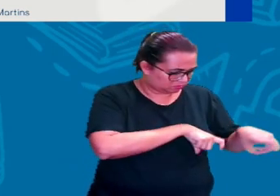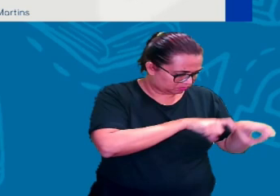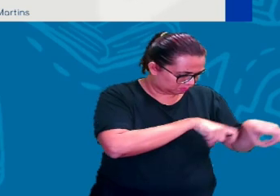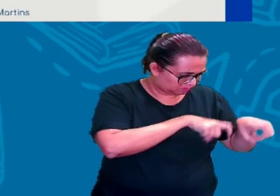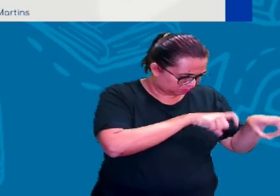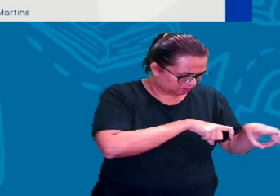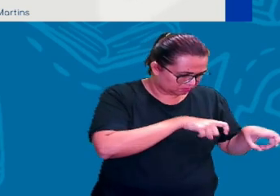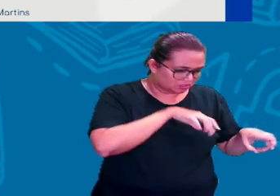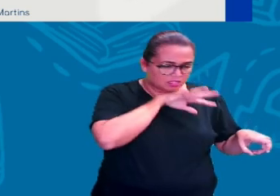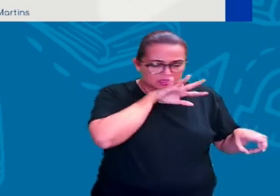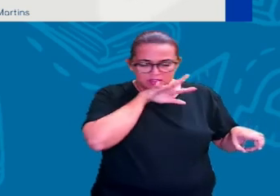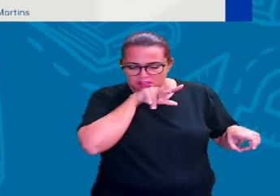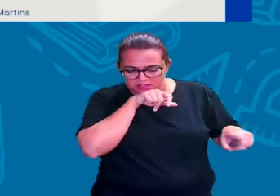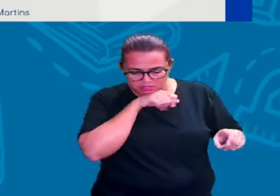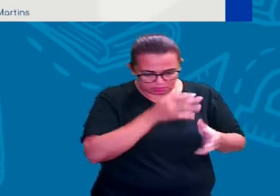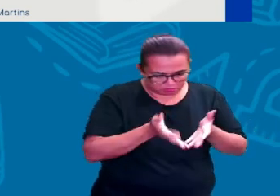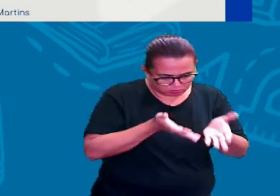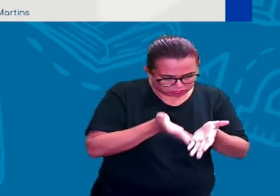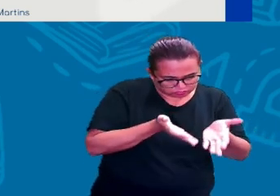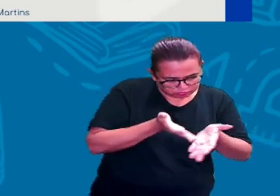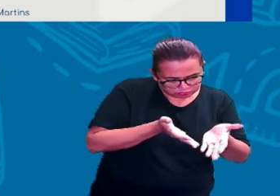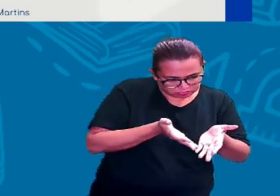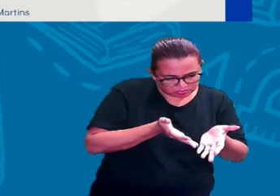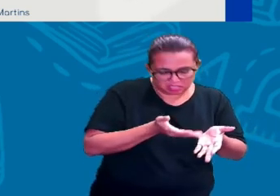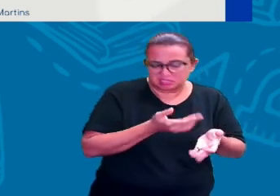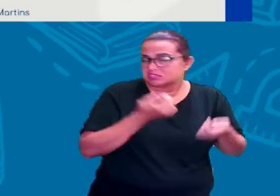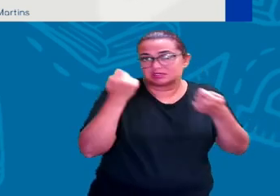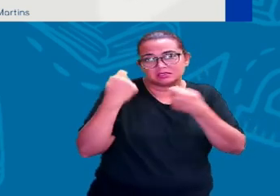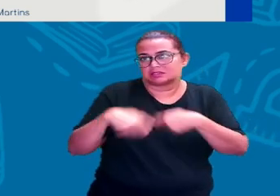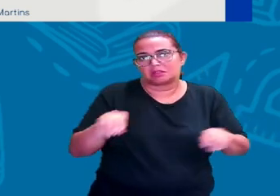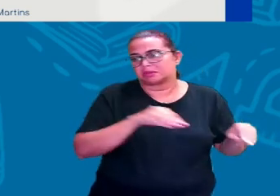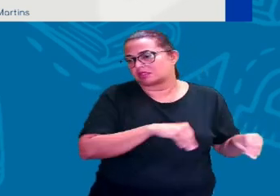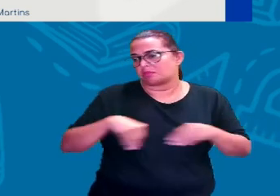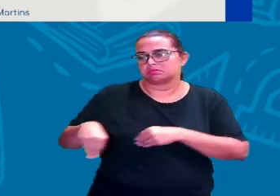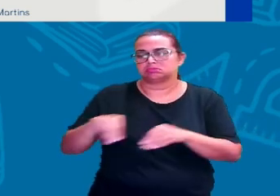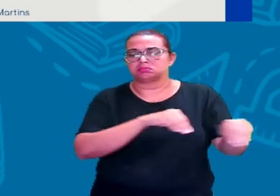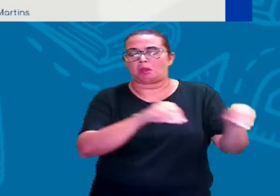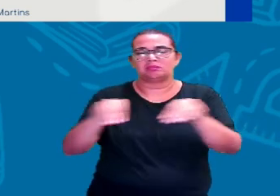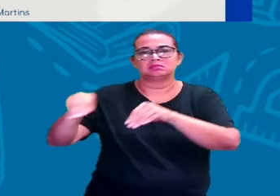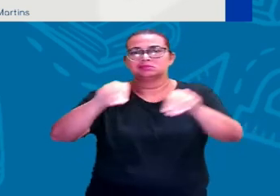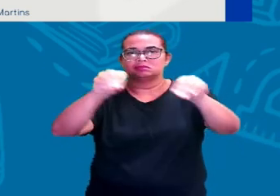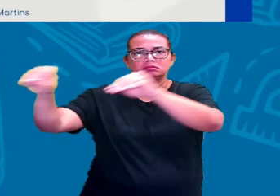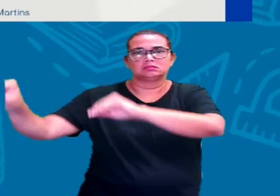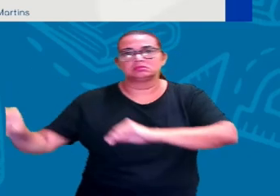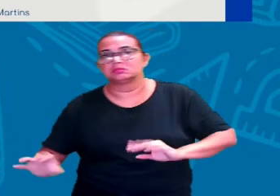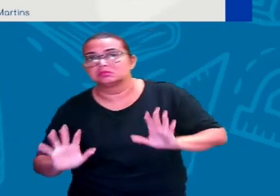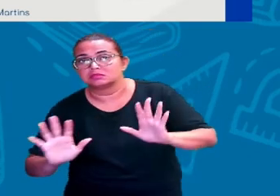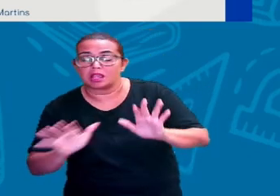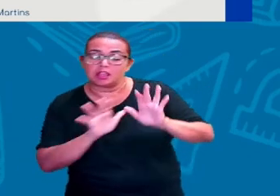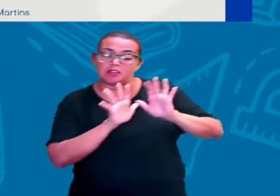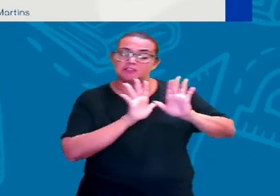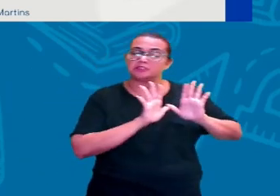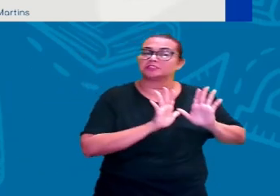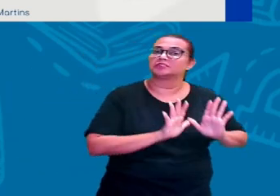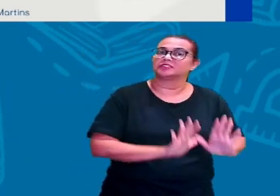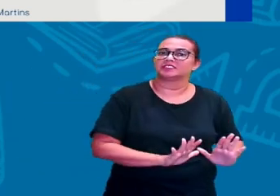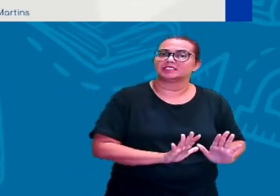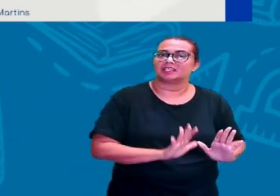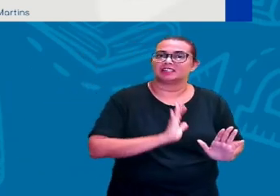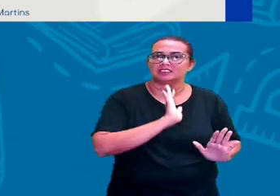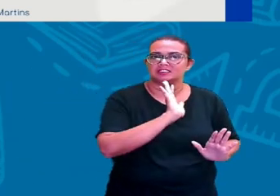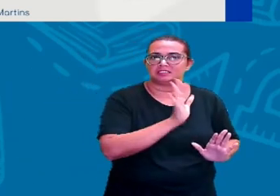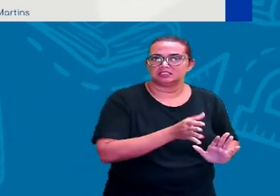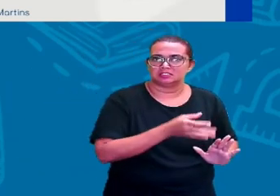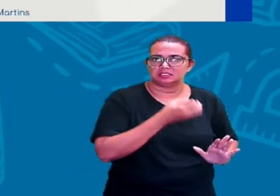animais, então a gente não precisa estar se mudando de lugar em lugar. Porque agora a gente tem as condições para se manter no